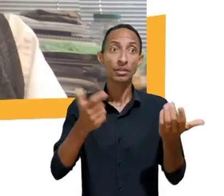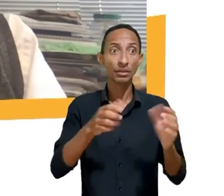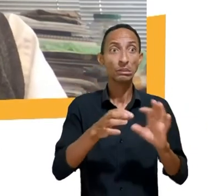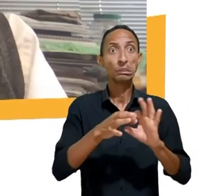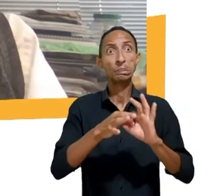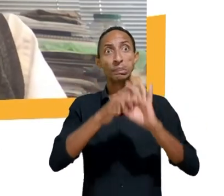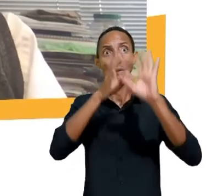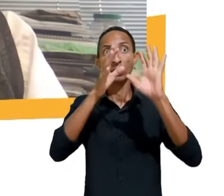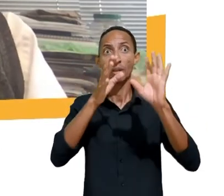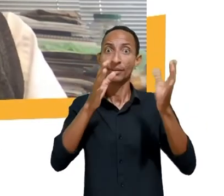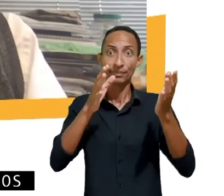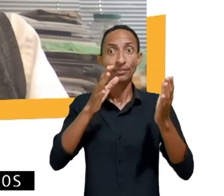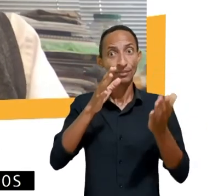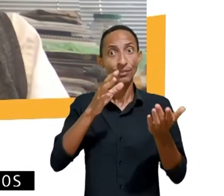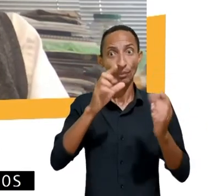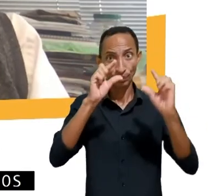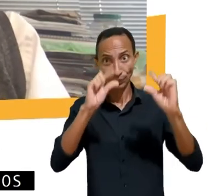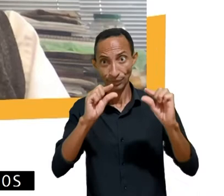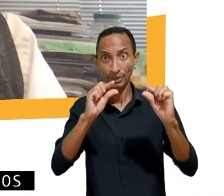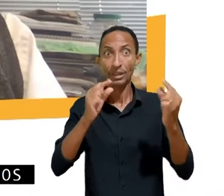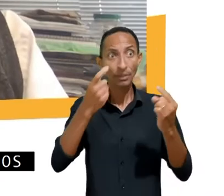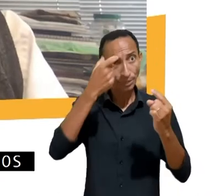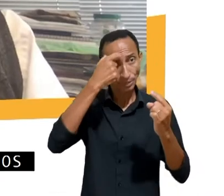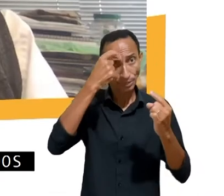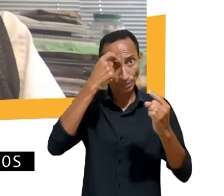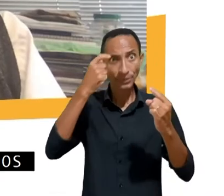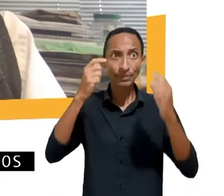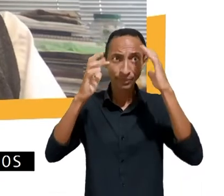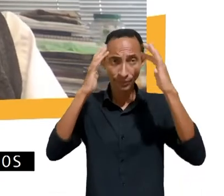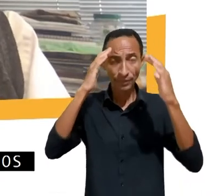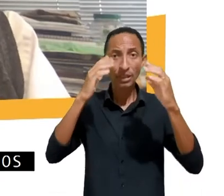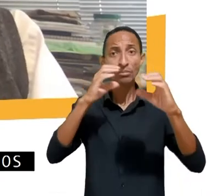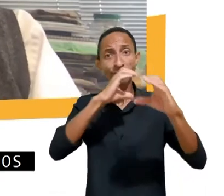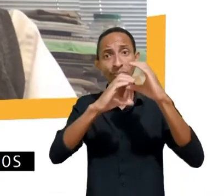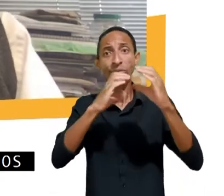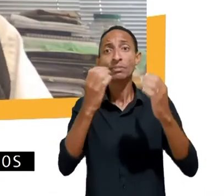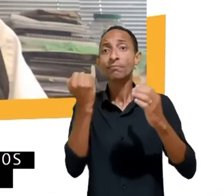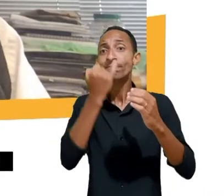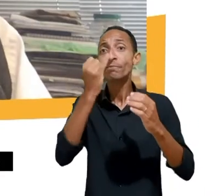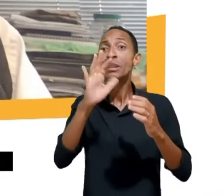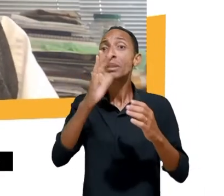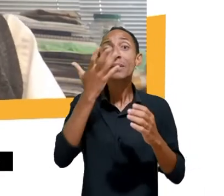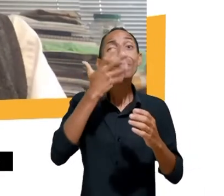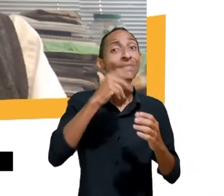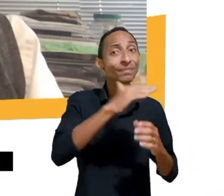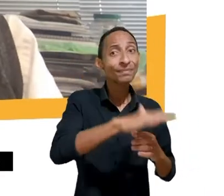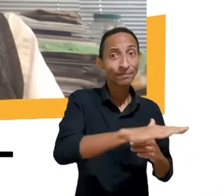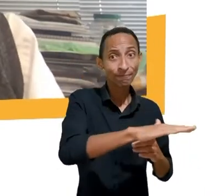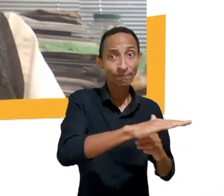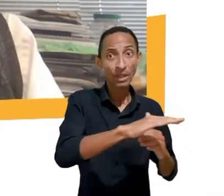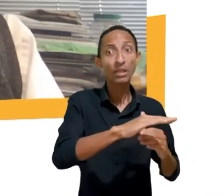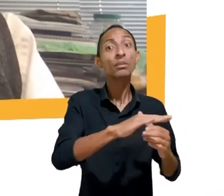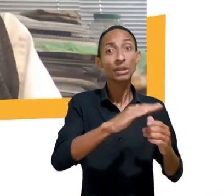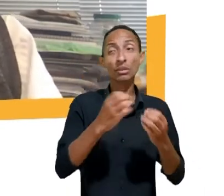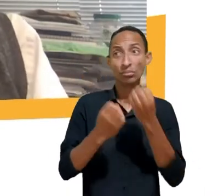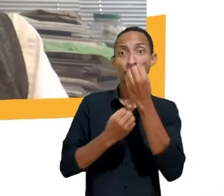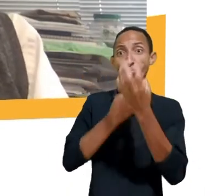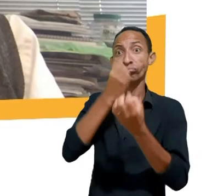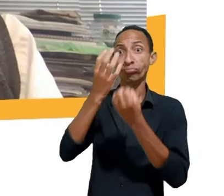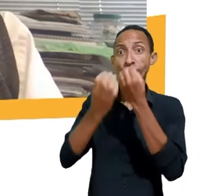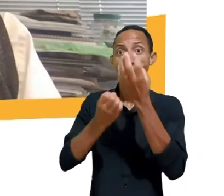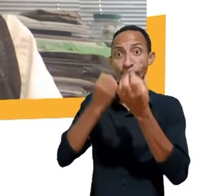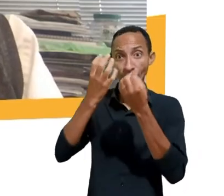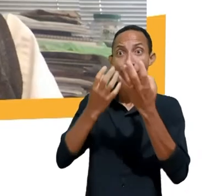amplitude e de pensamento. Então, o pensamento crítico é fundamental, as crianças têm que ser introduzidas ao pensamento crítico assim que tiverem, evidentemente, condição,